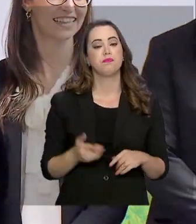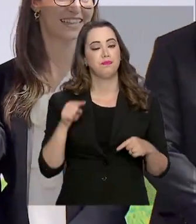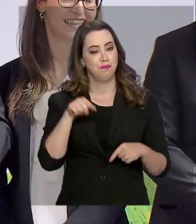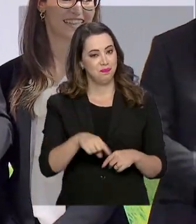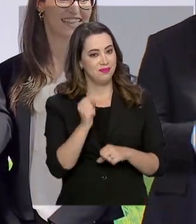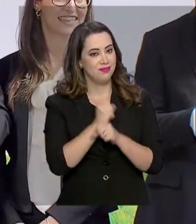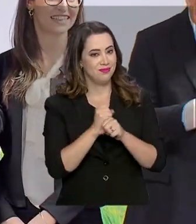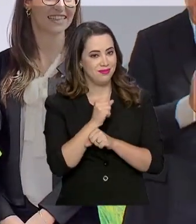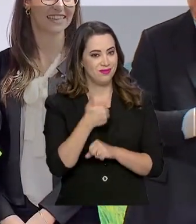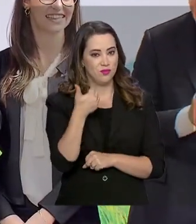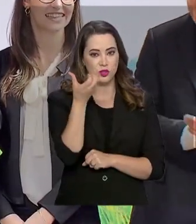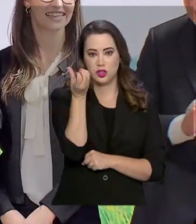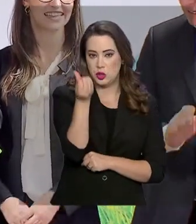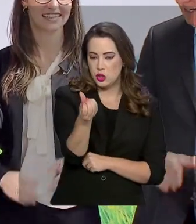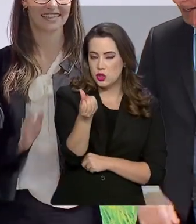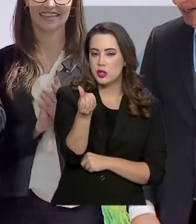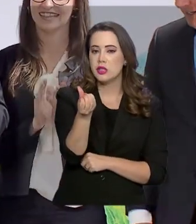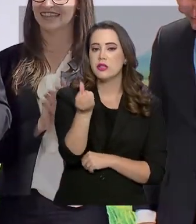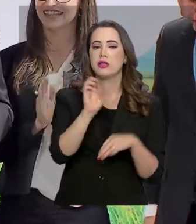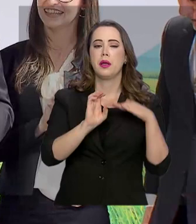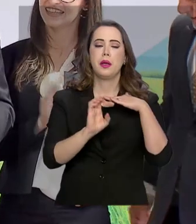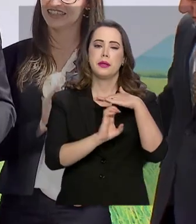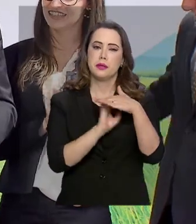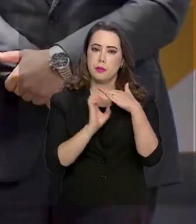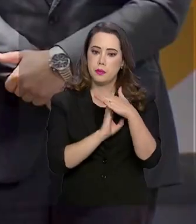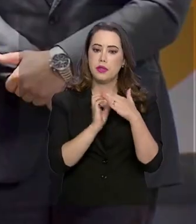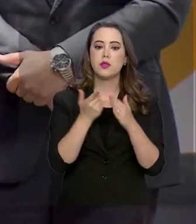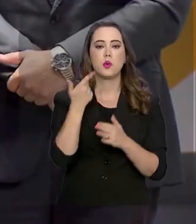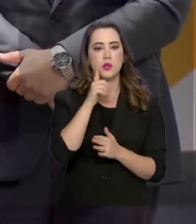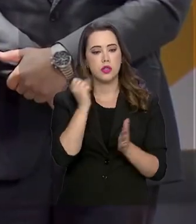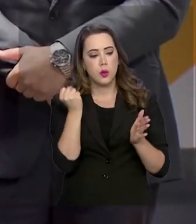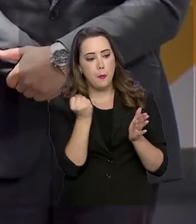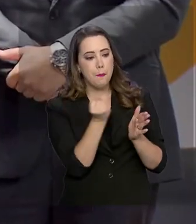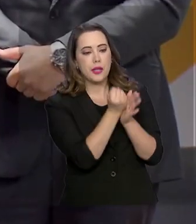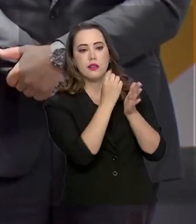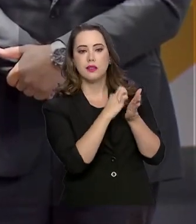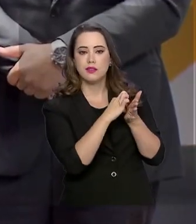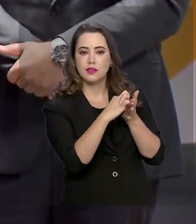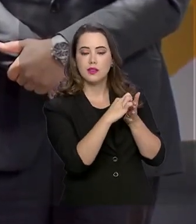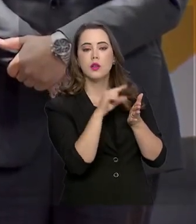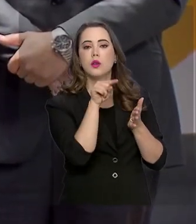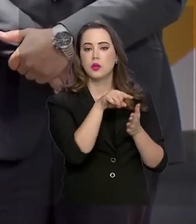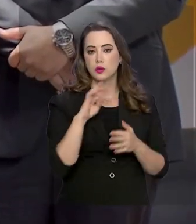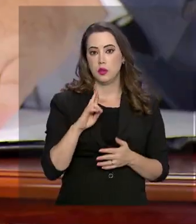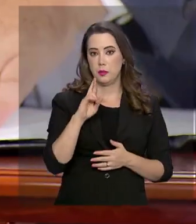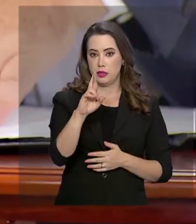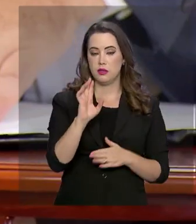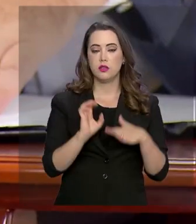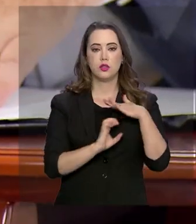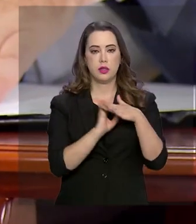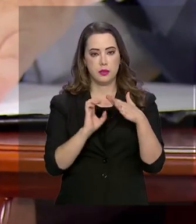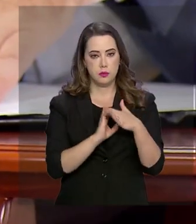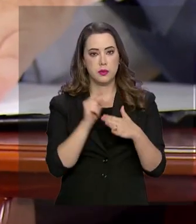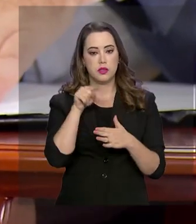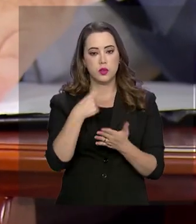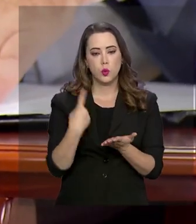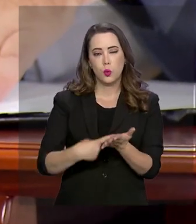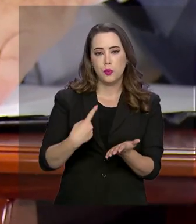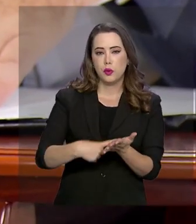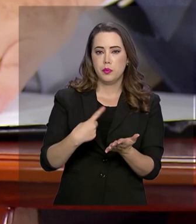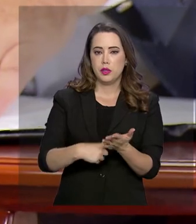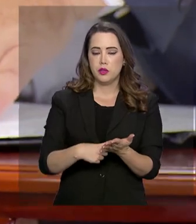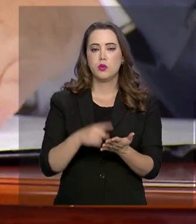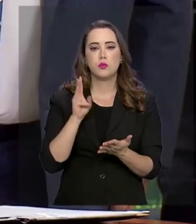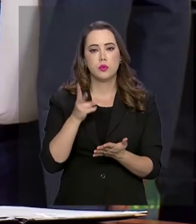Este ano, 16 empresas receberam o Selo Mais Integridade. Os representantes das empresas vencedoras assinaram o Pacto pela